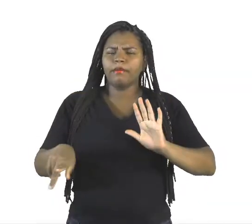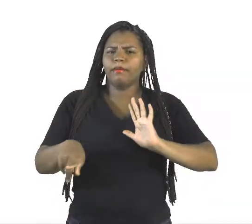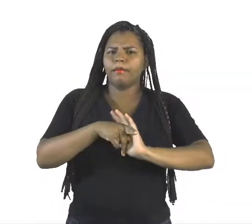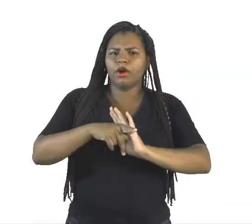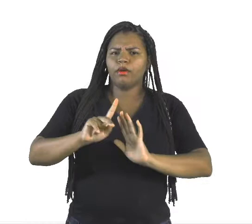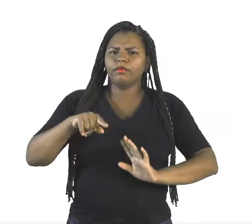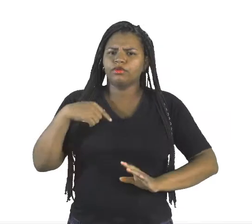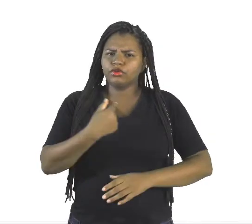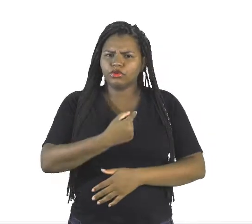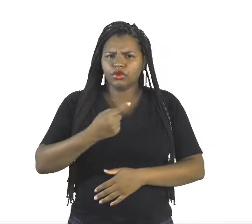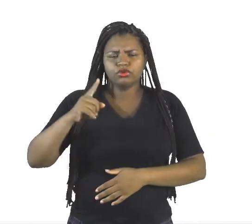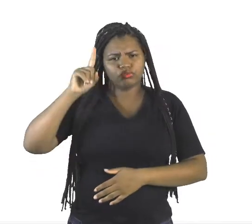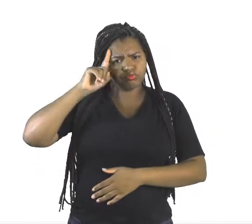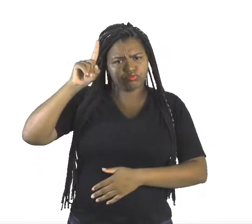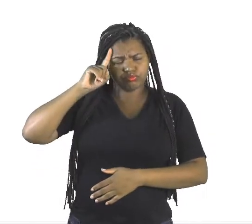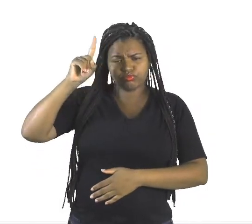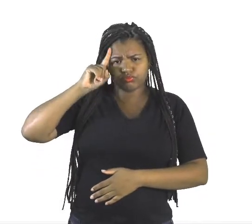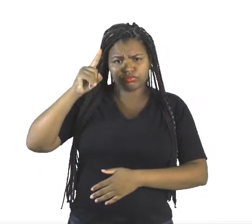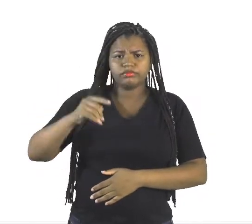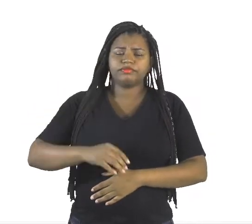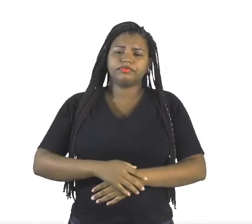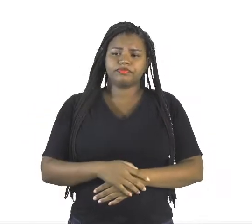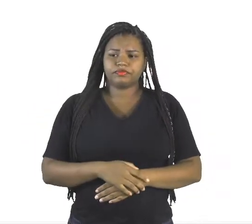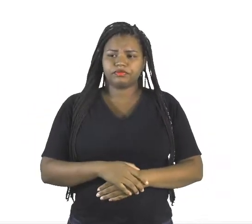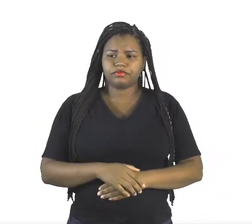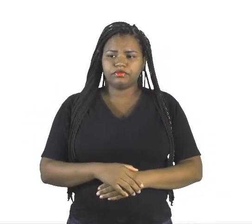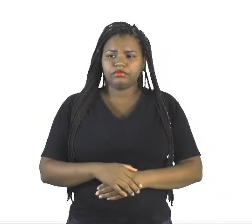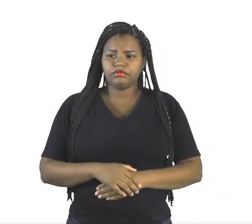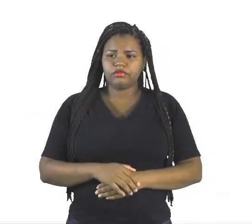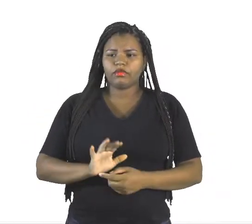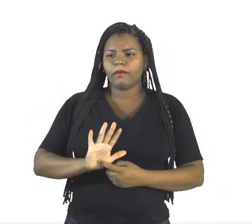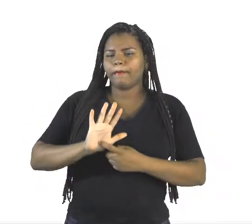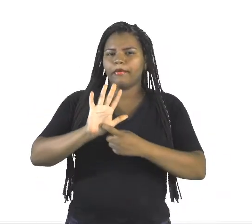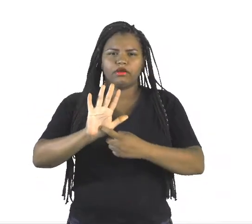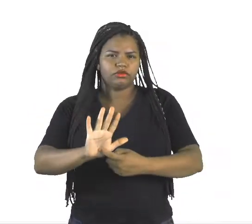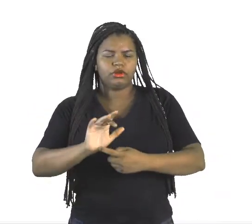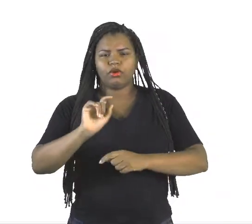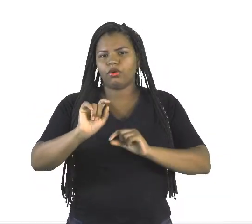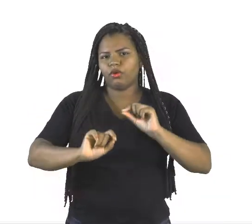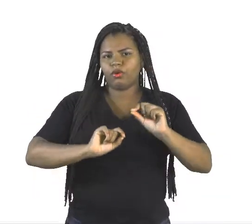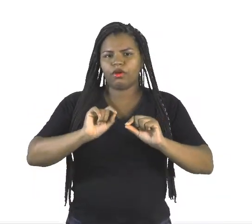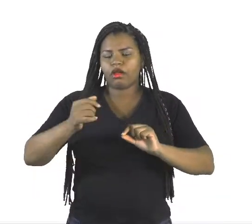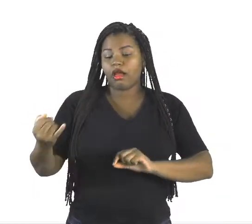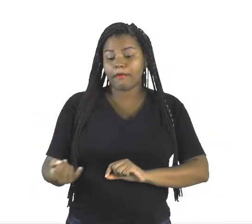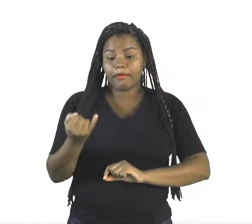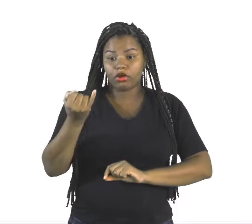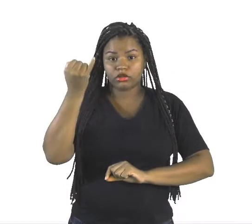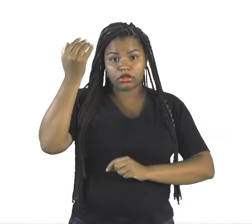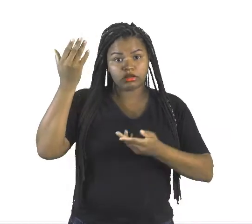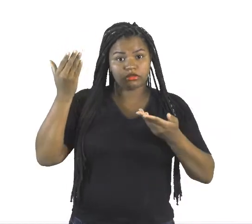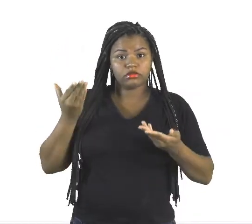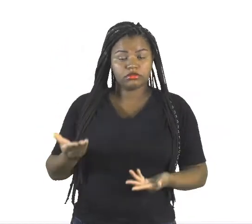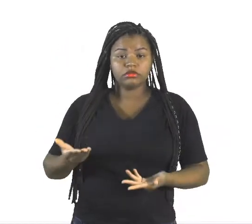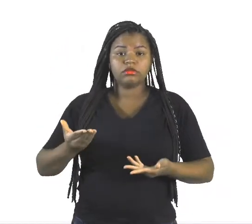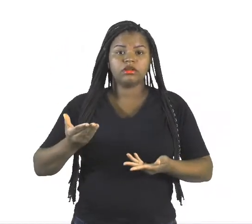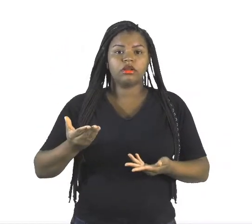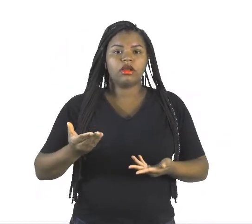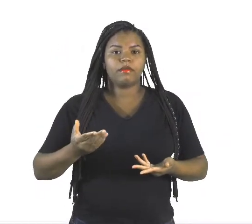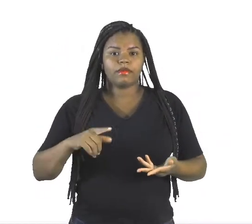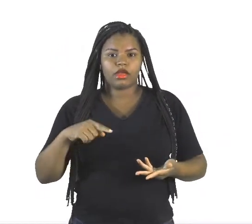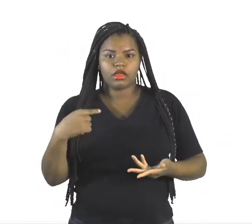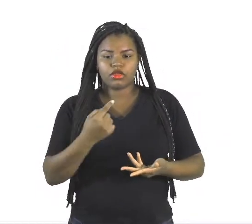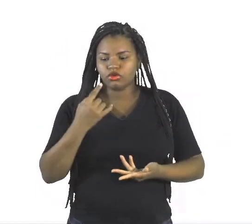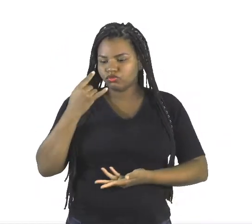do nosso dia a dia, revelando assim sua grande importância, pois além de nos entreter,